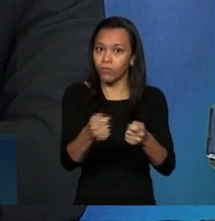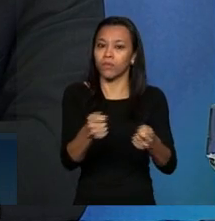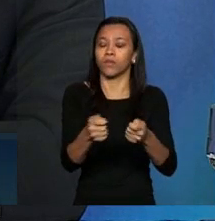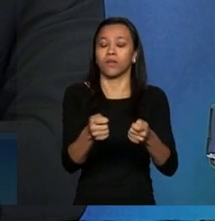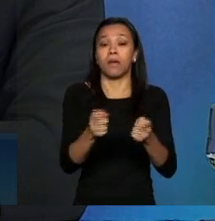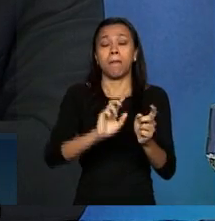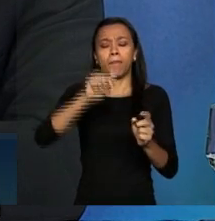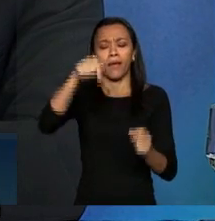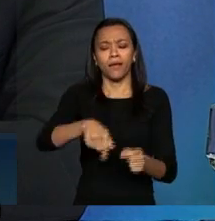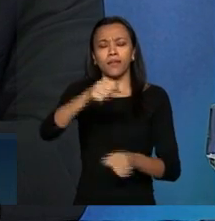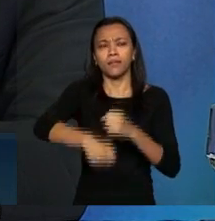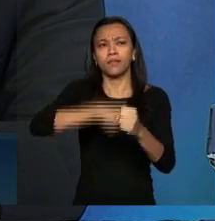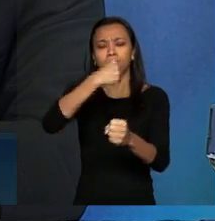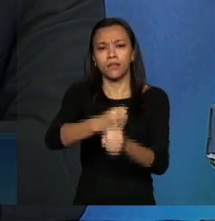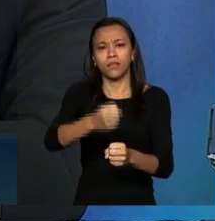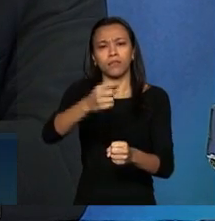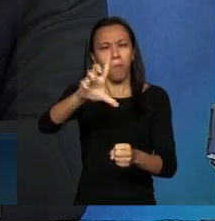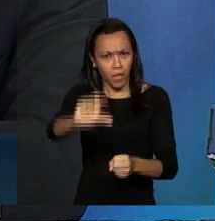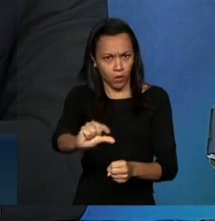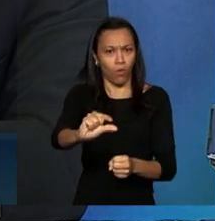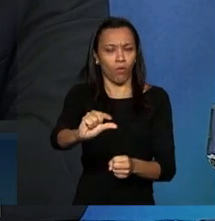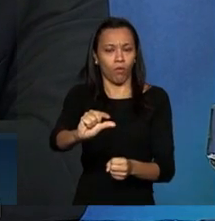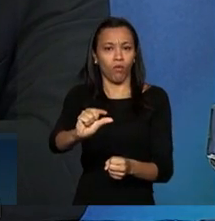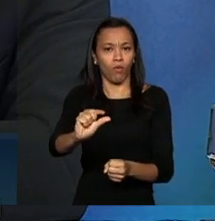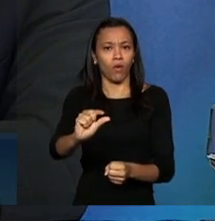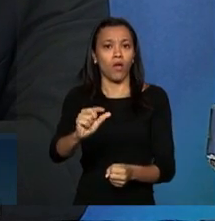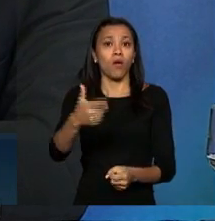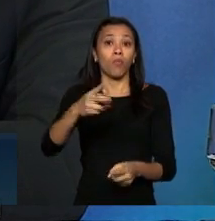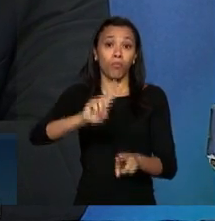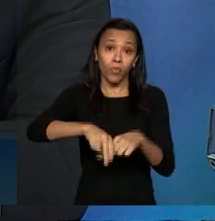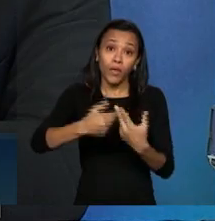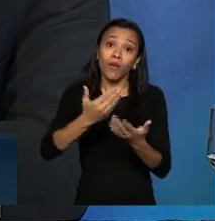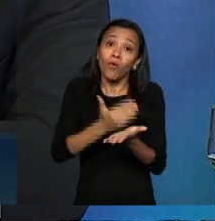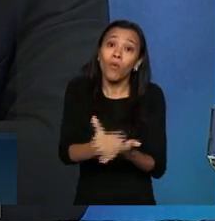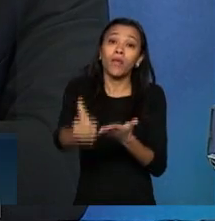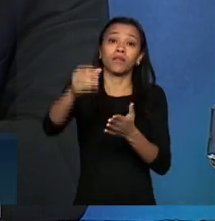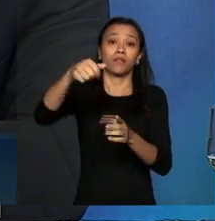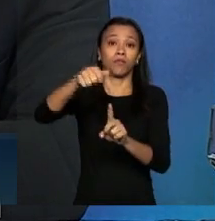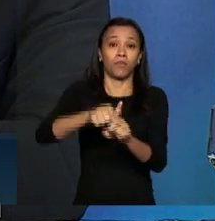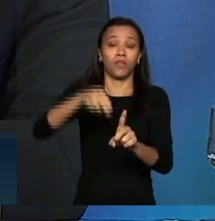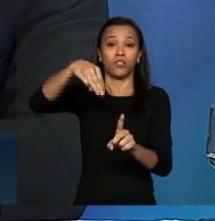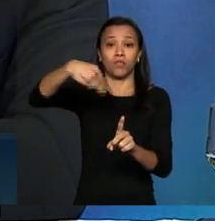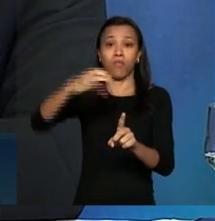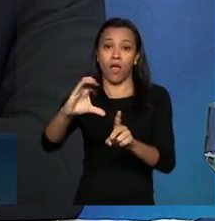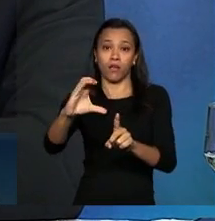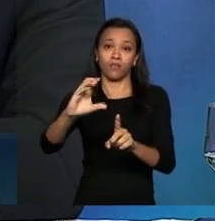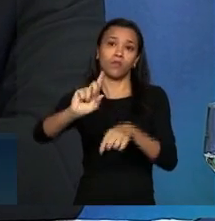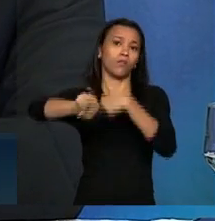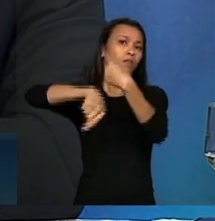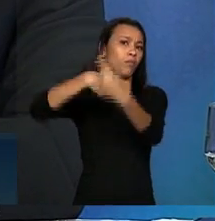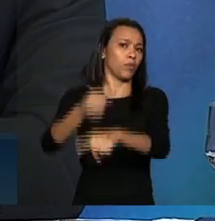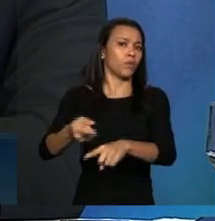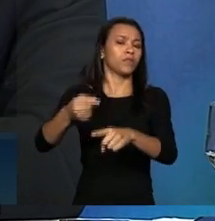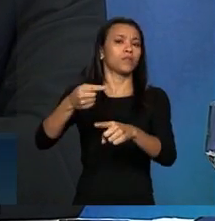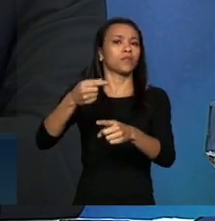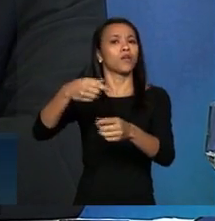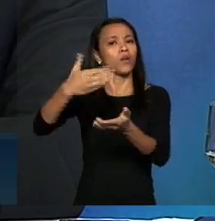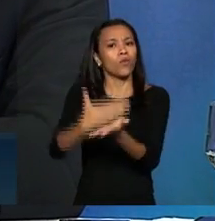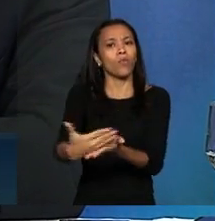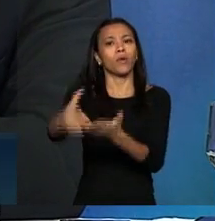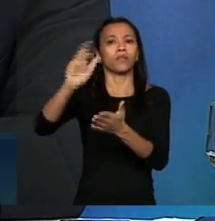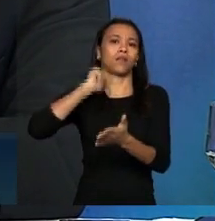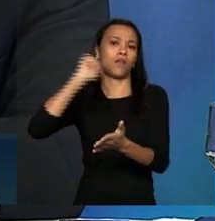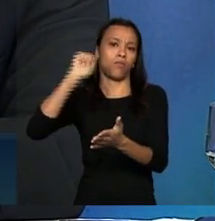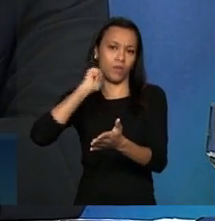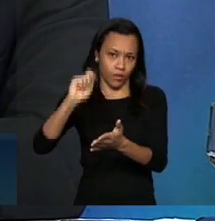para esse ano era previsto um valor menor porque elas entrariam em efeito a partir de março algumas delas e outras mudanças somente a partir de